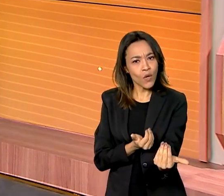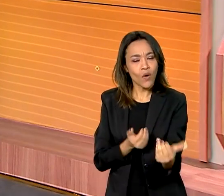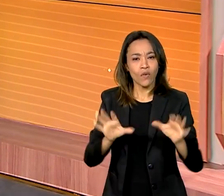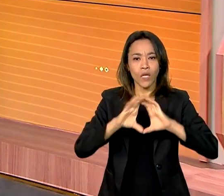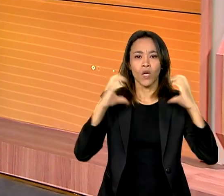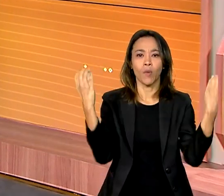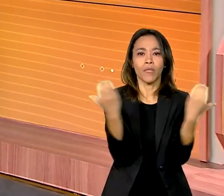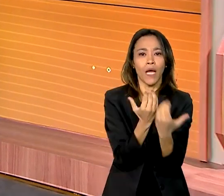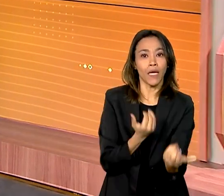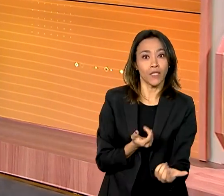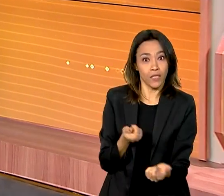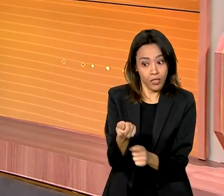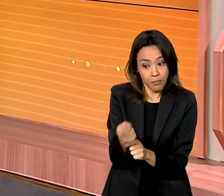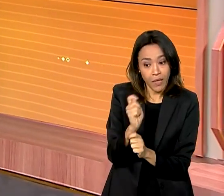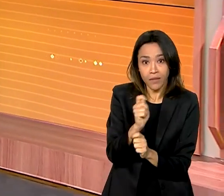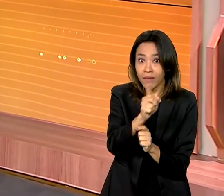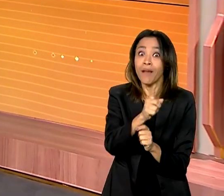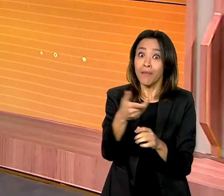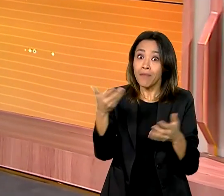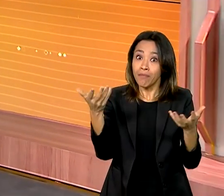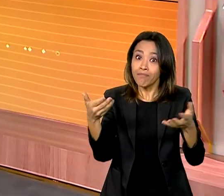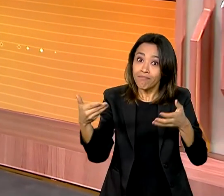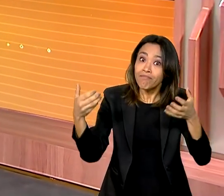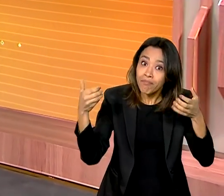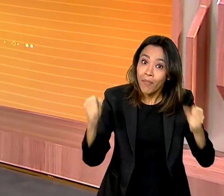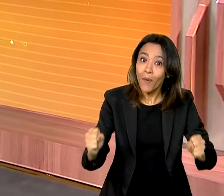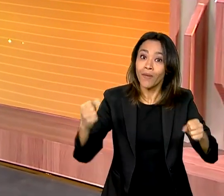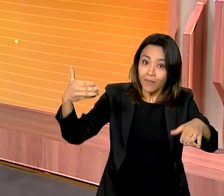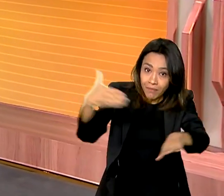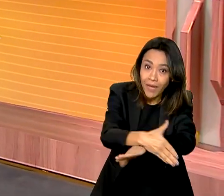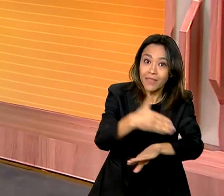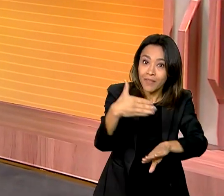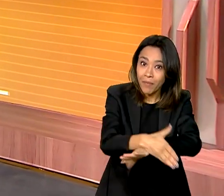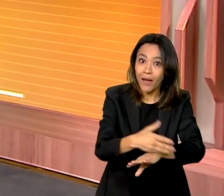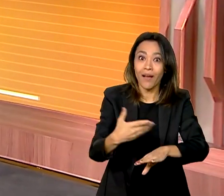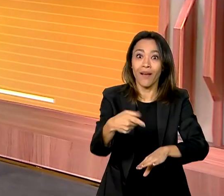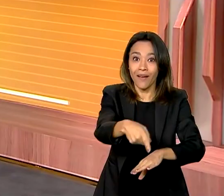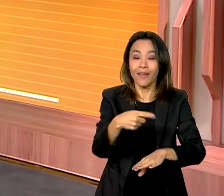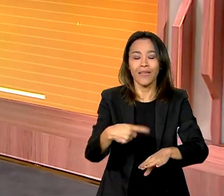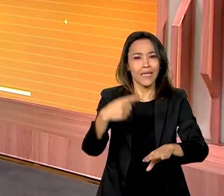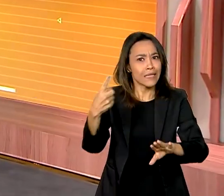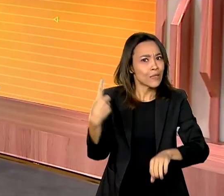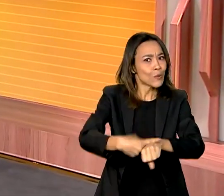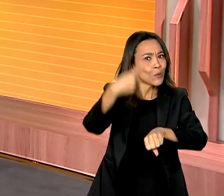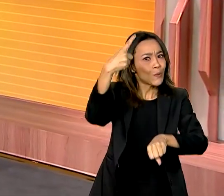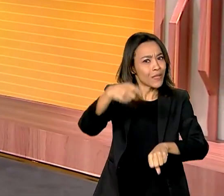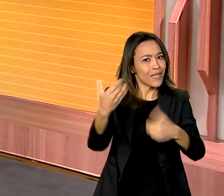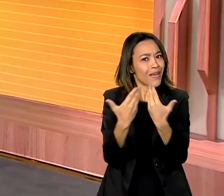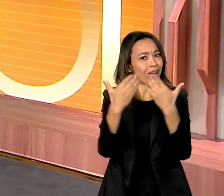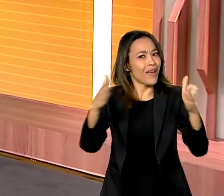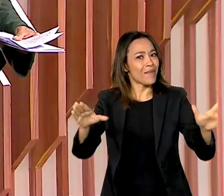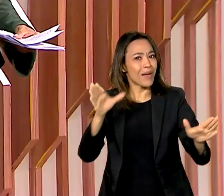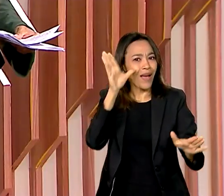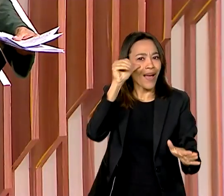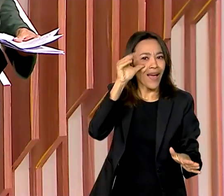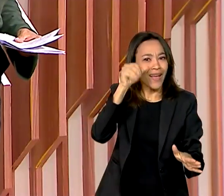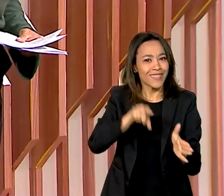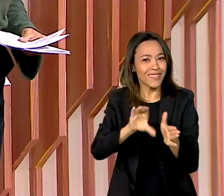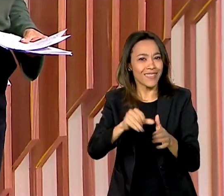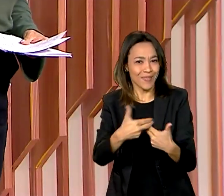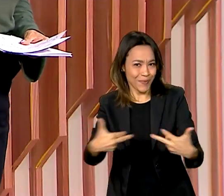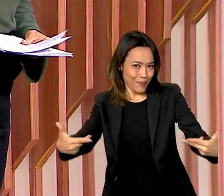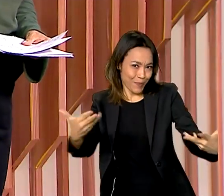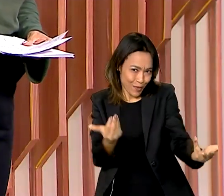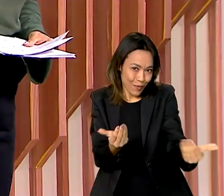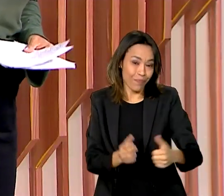pesqueira, não deixe de participar dessa iniciativa inédita que abre as portas da ciência para os jovens. A seguir,